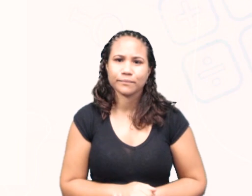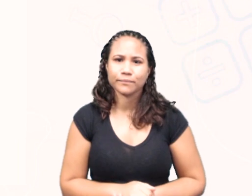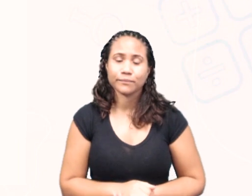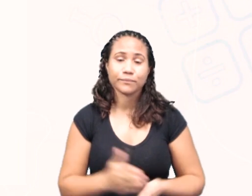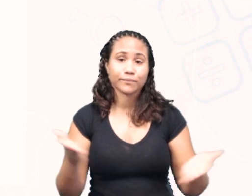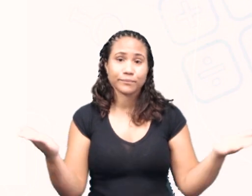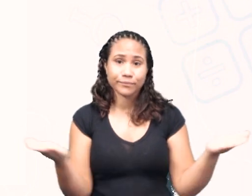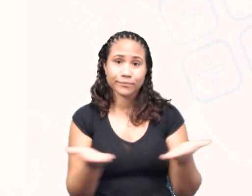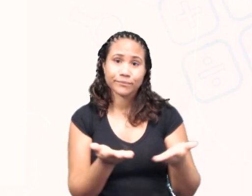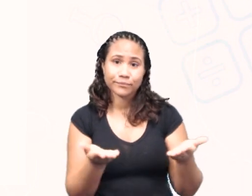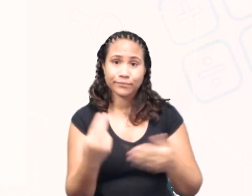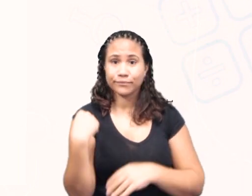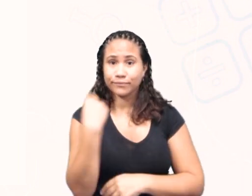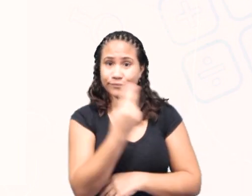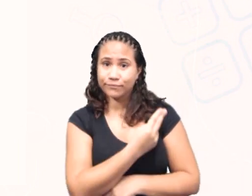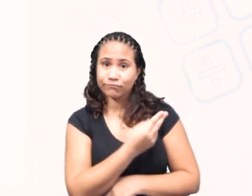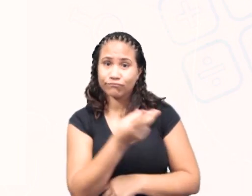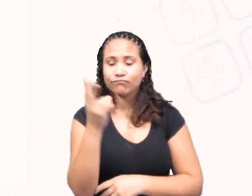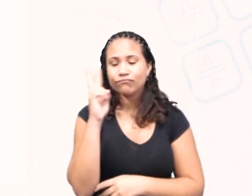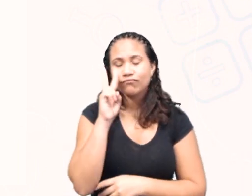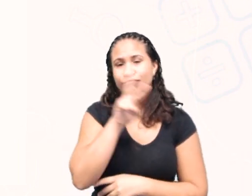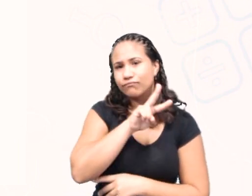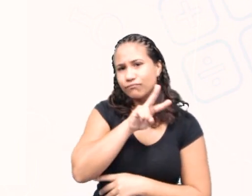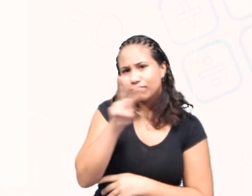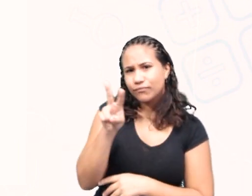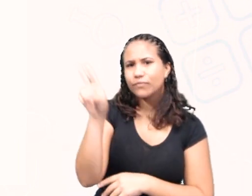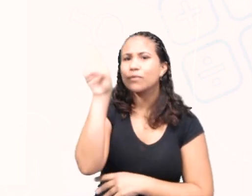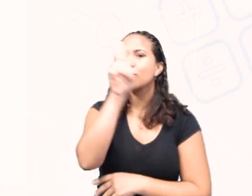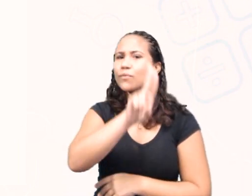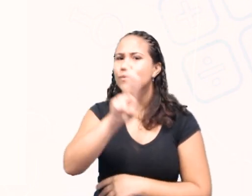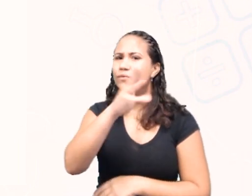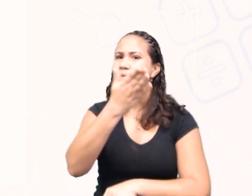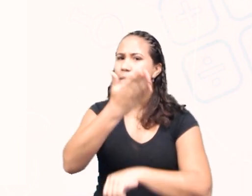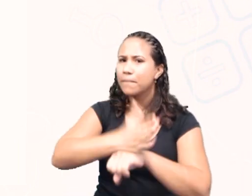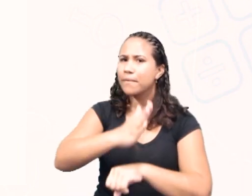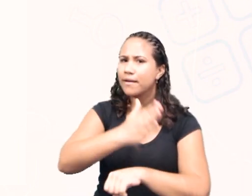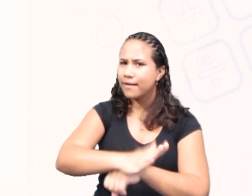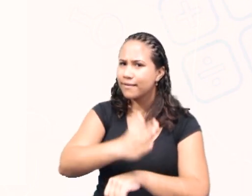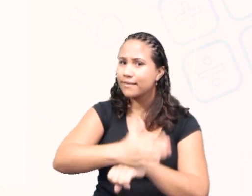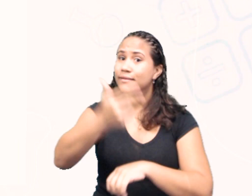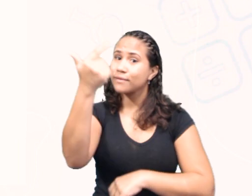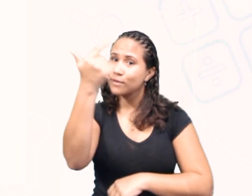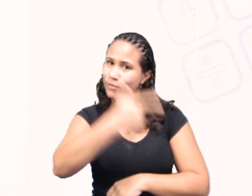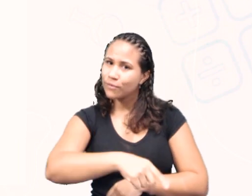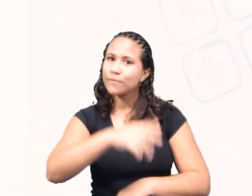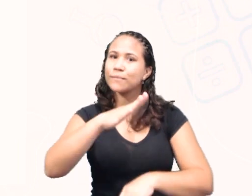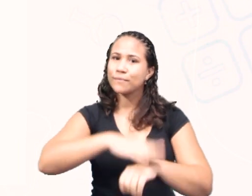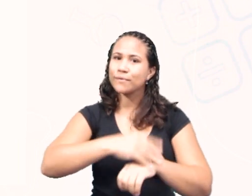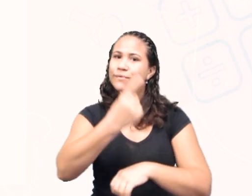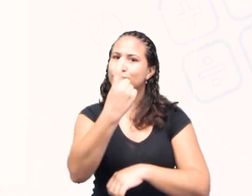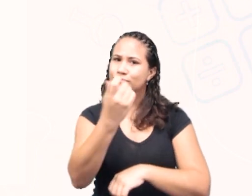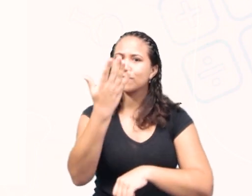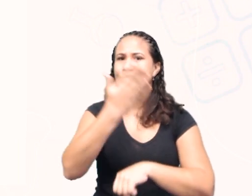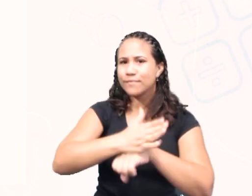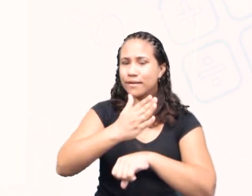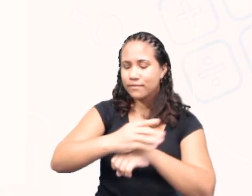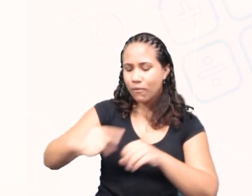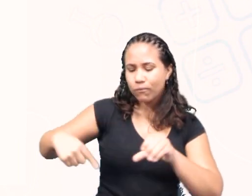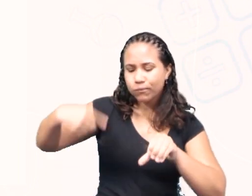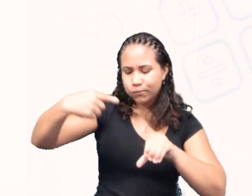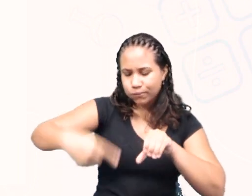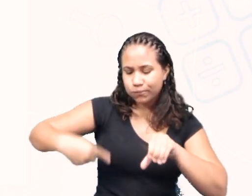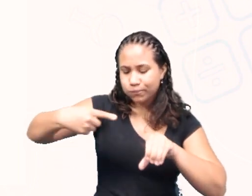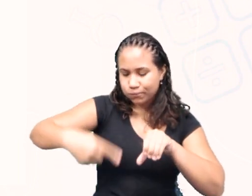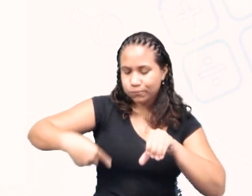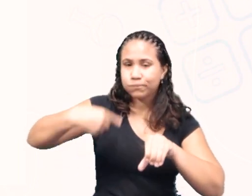Agora, nós vamos ver uma utilização prática, mais uma utilização prática da roda com o